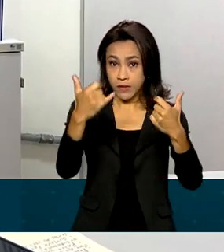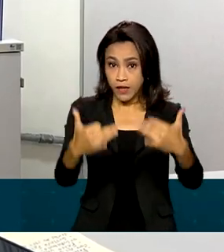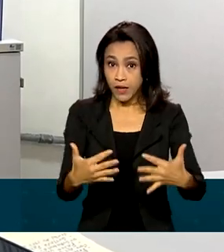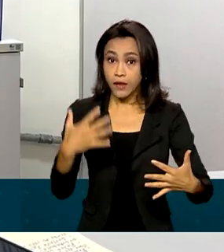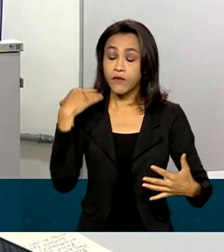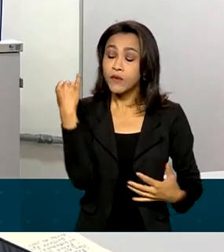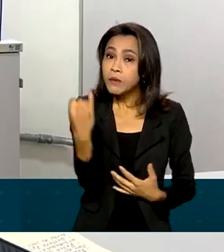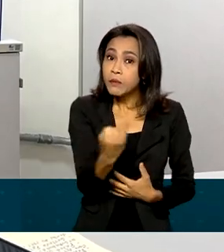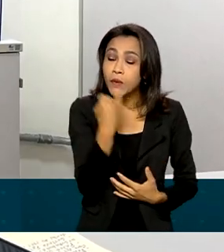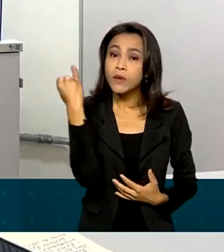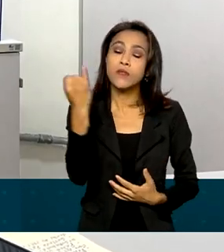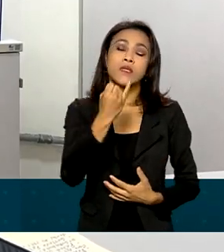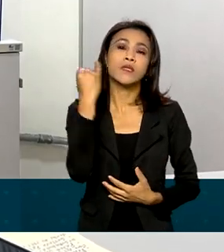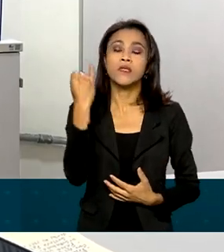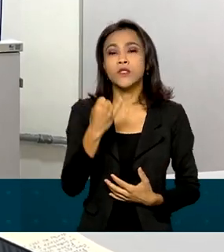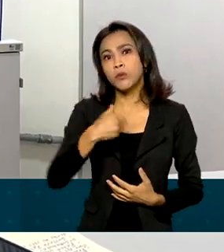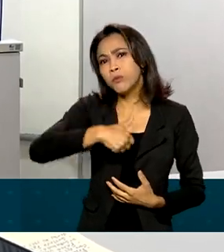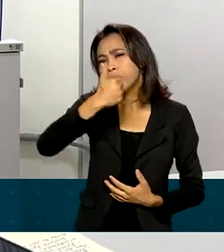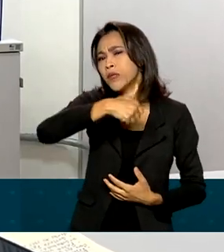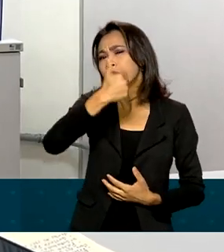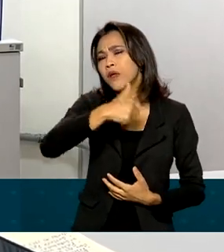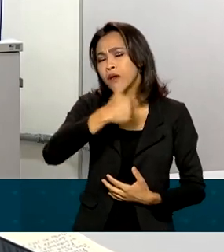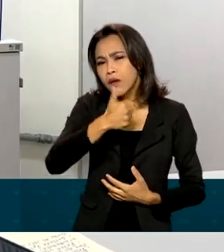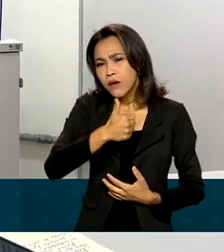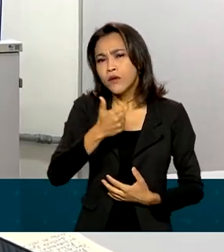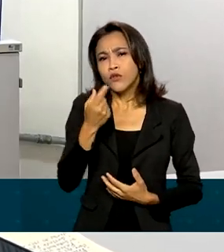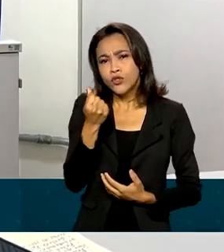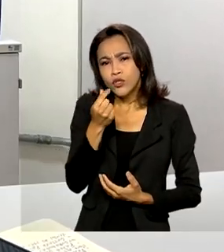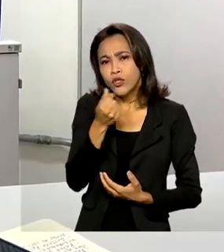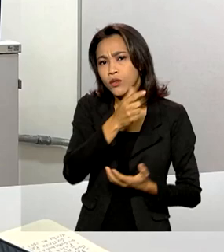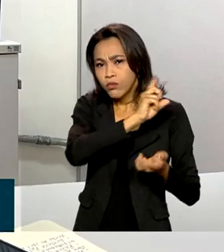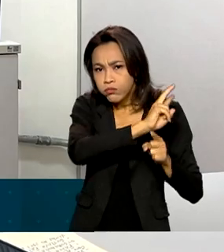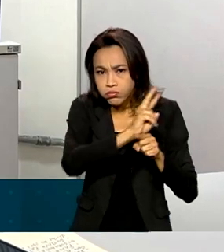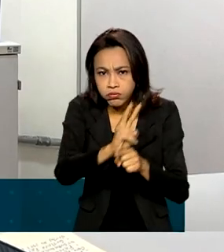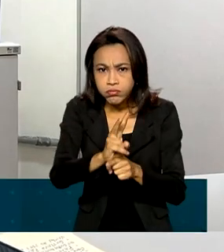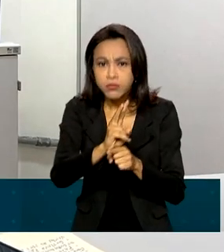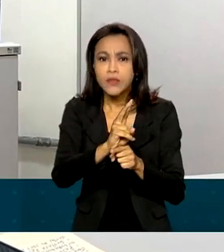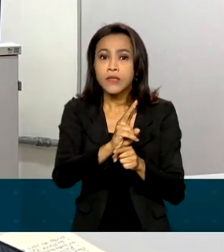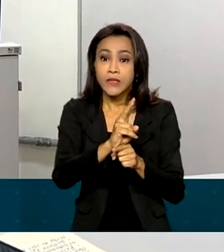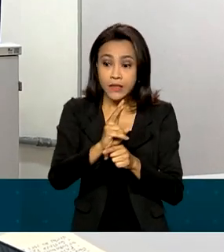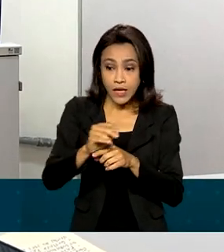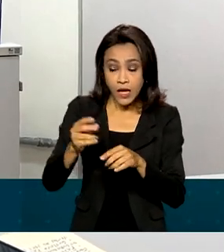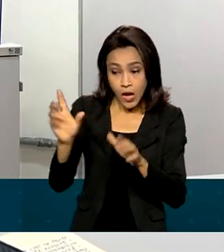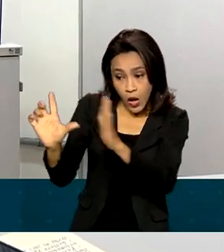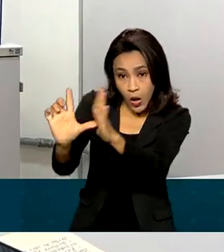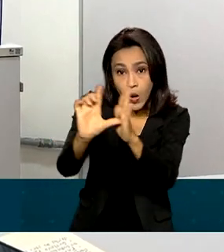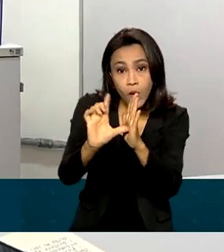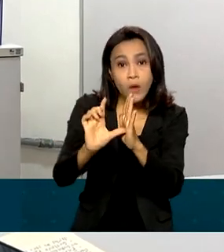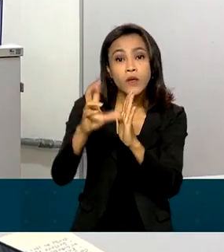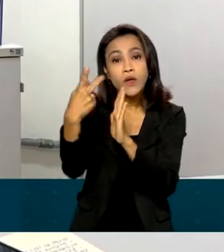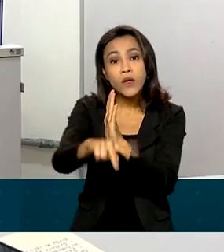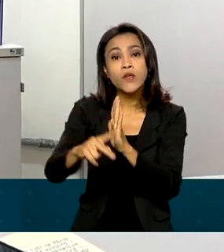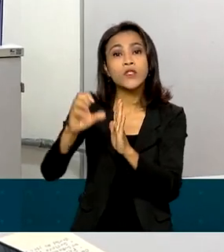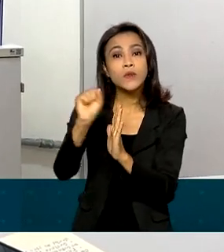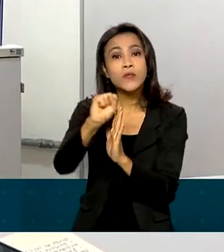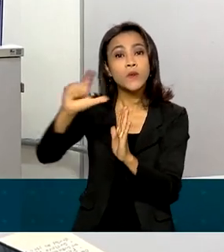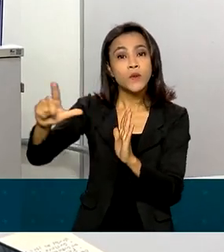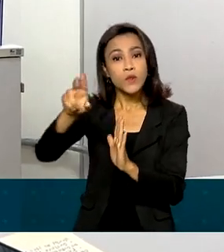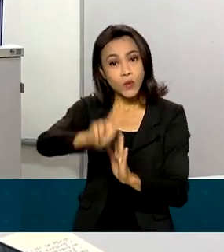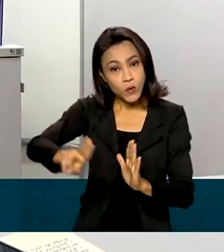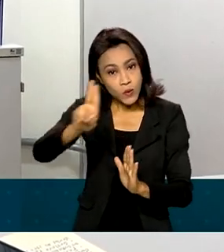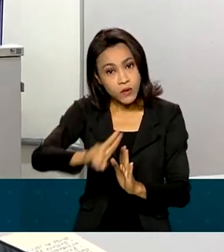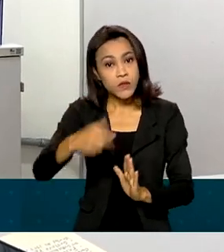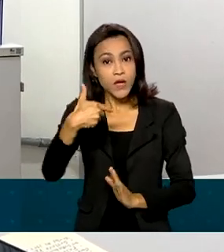foi o primeiro financiamento da primeira loja de São Luís por este recurso do